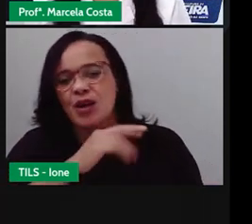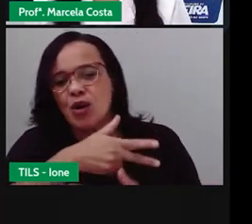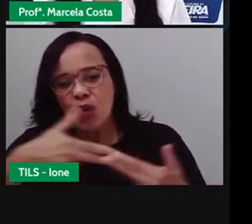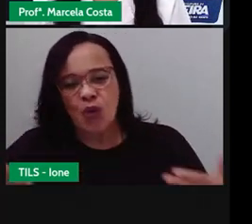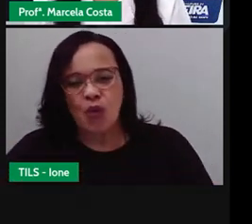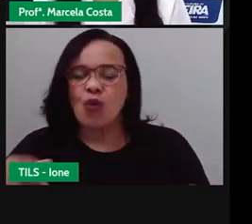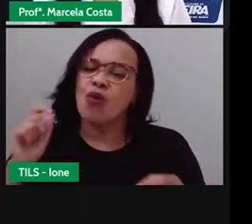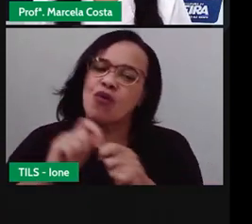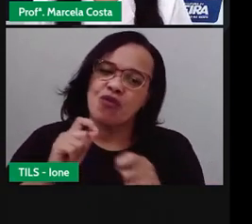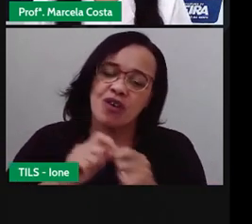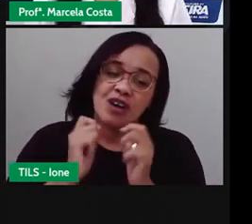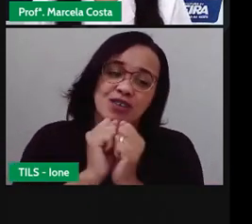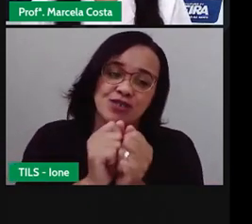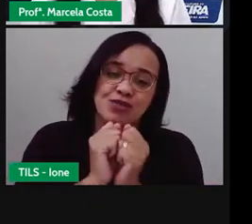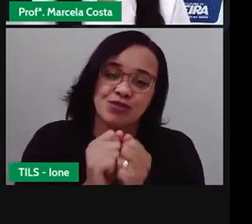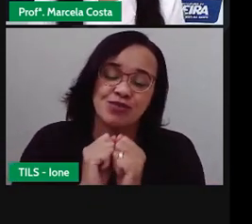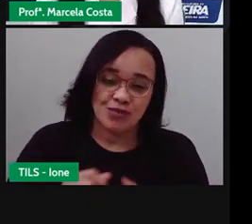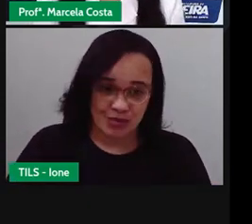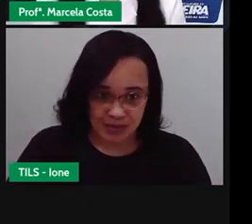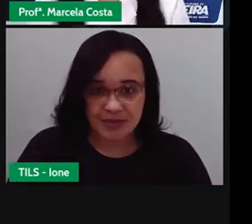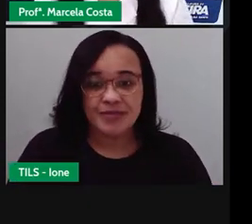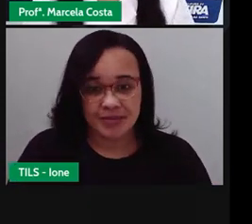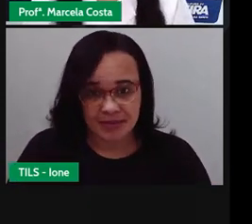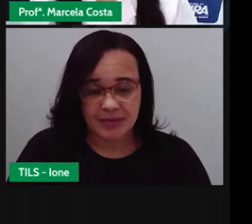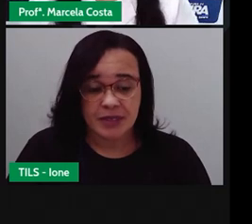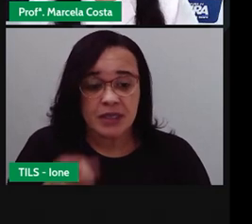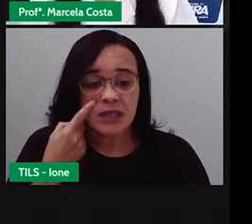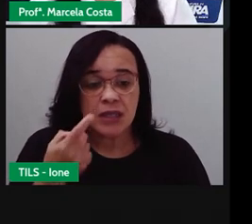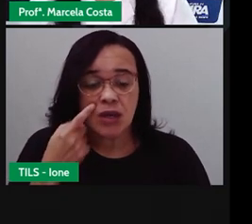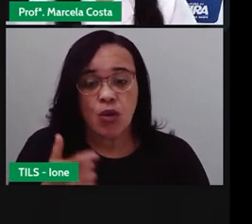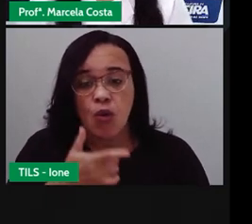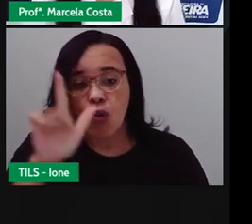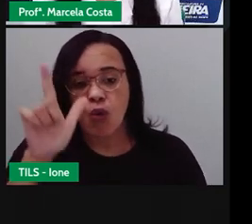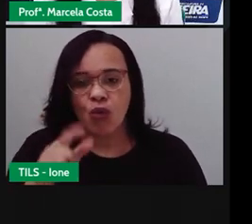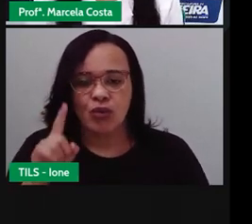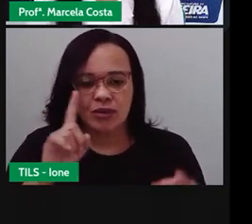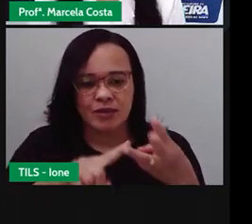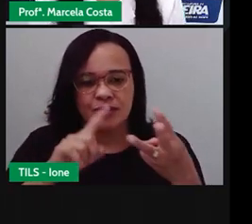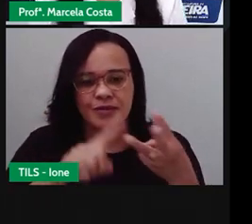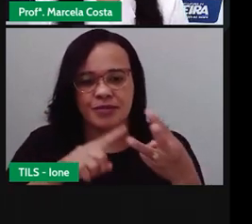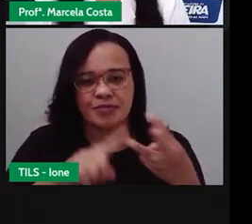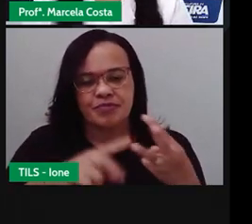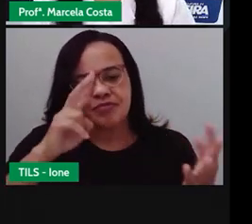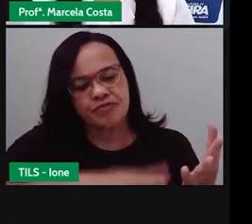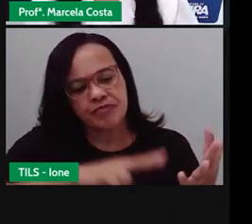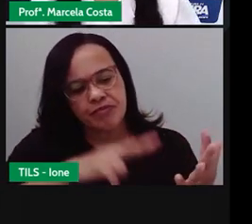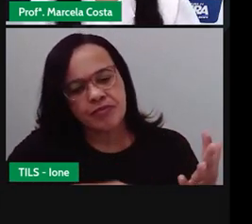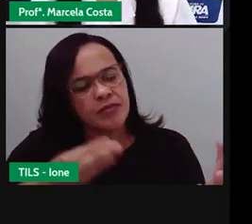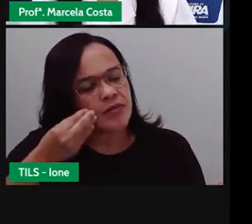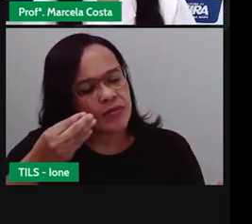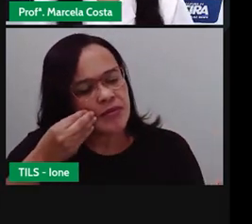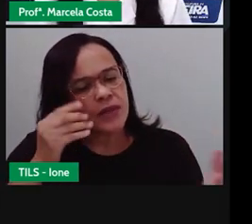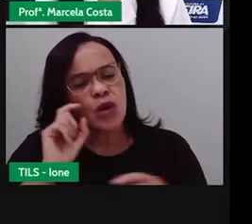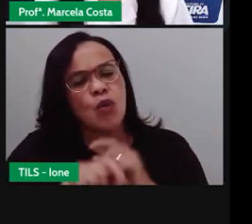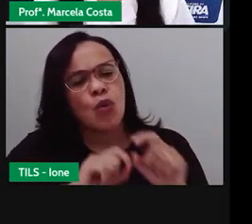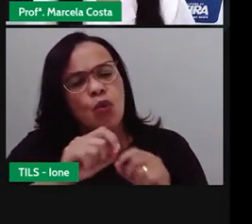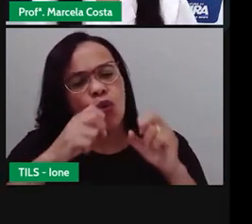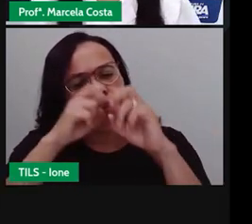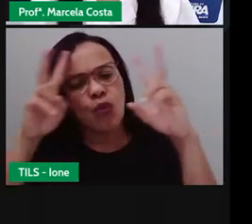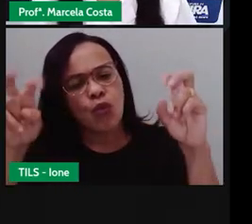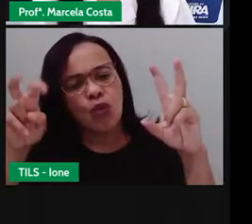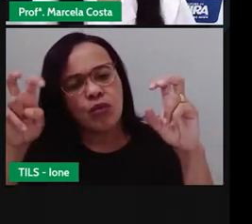literatura. Observe agora essa outra imagem. Tente fazer a leitura do título. E